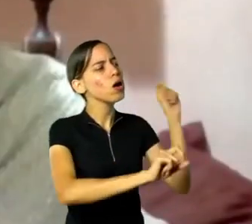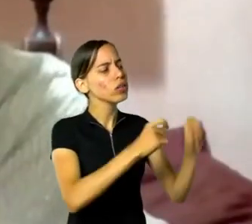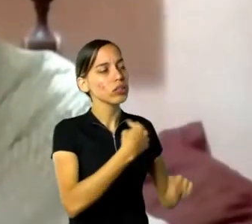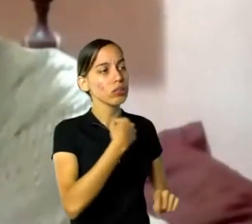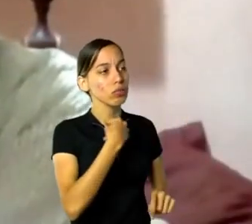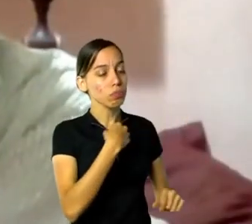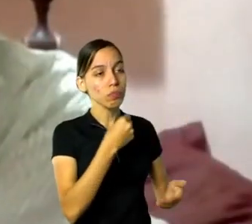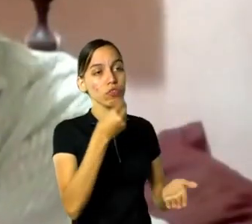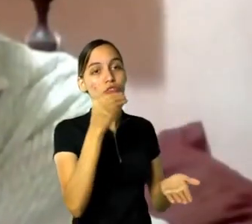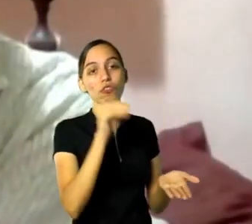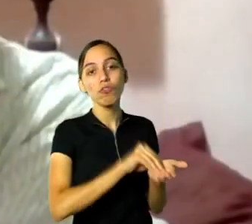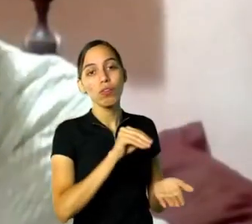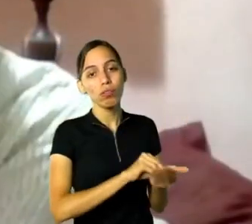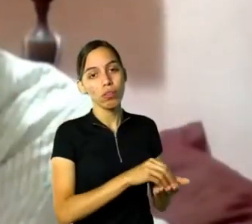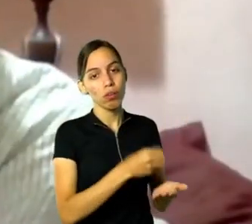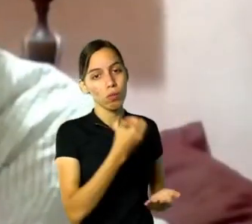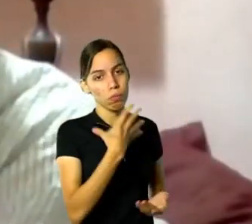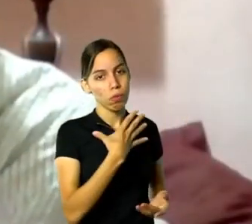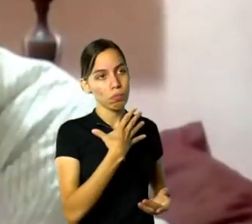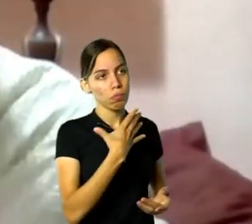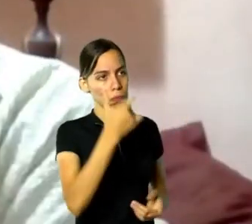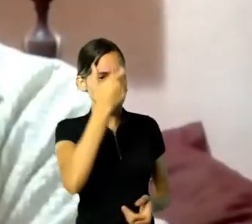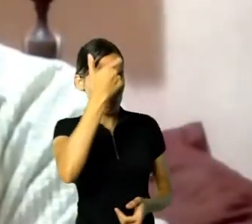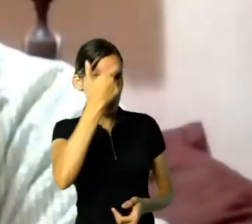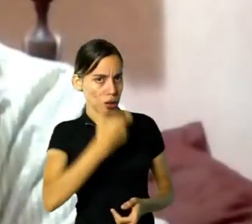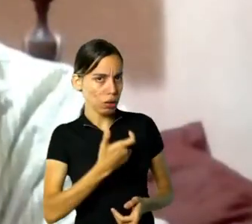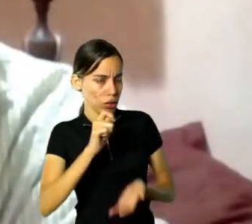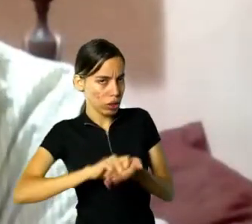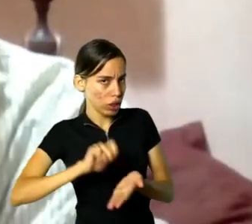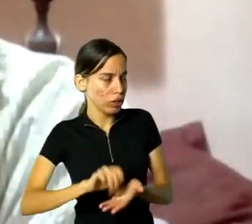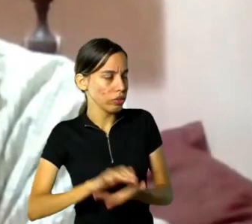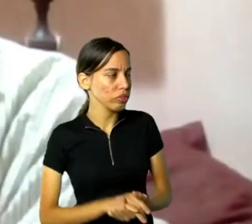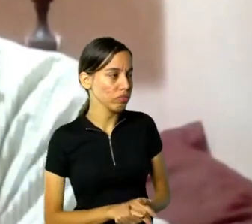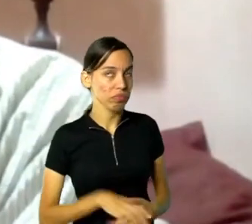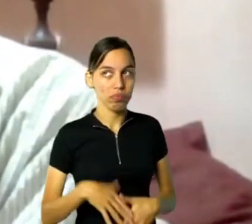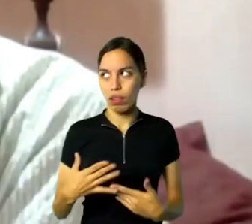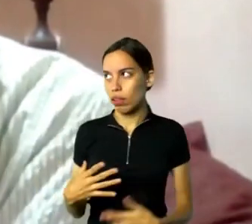Pesquisa, pesquisa, conversa, boa vontade,